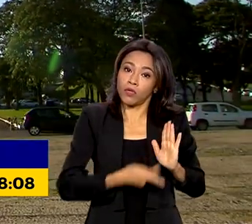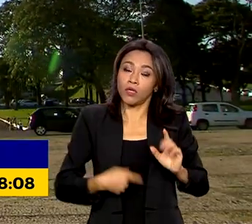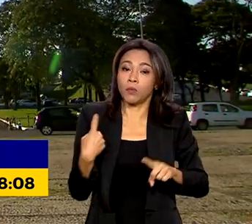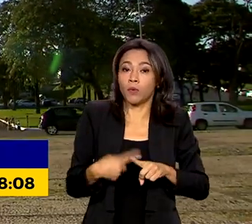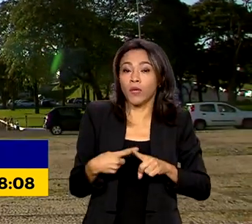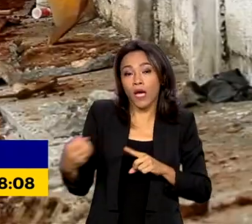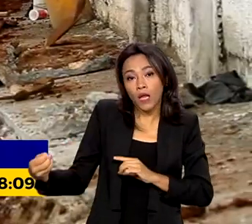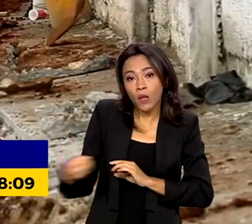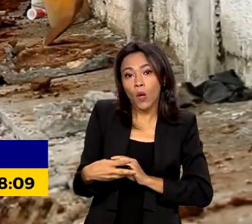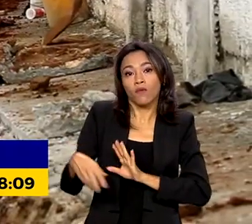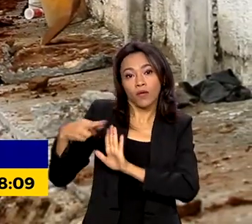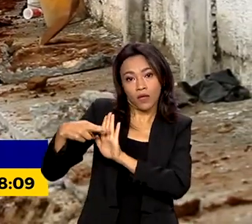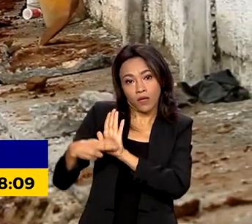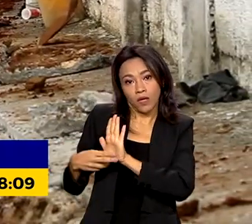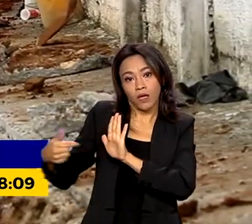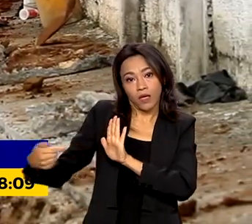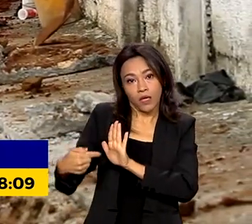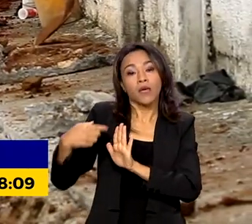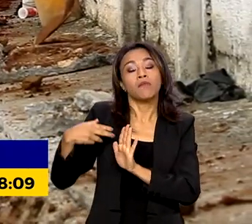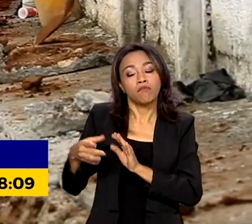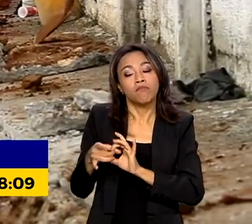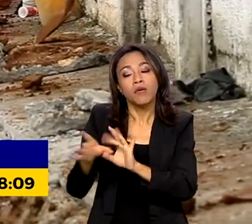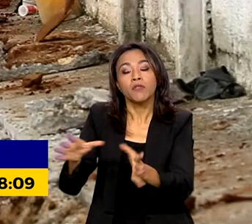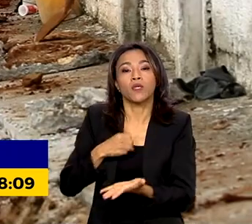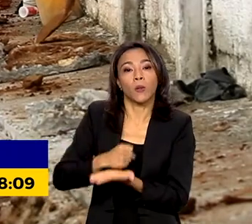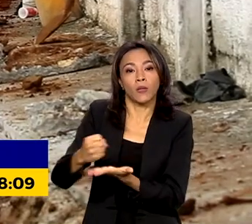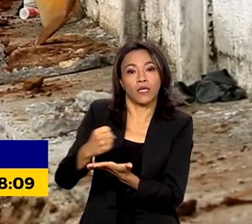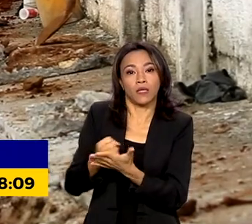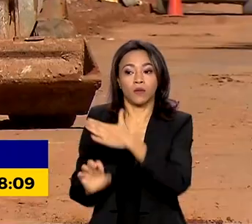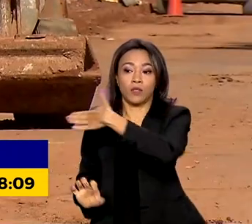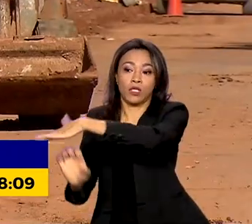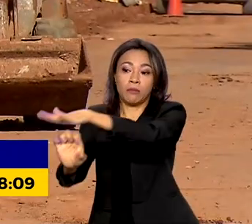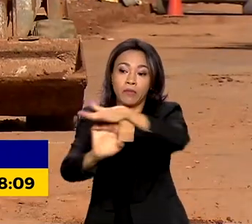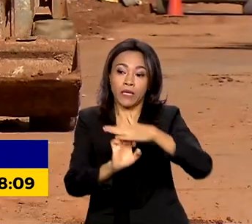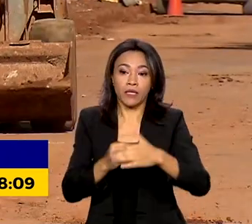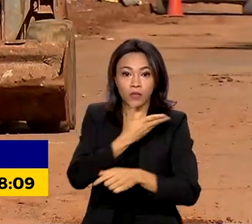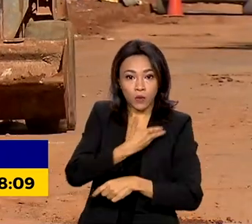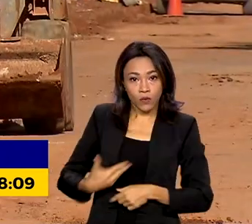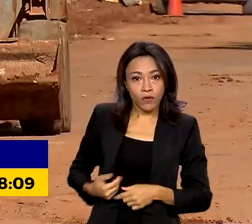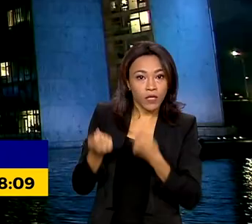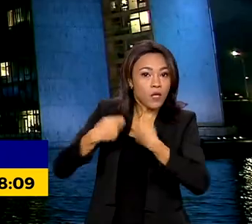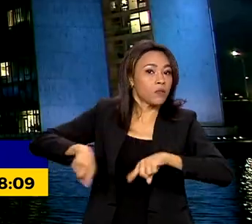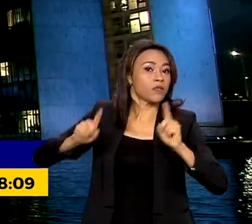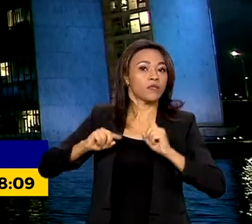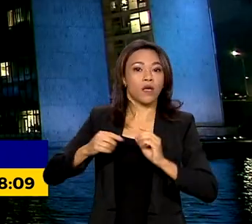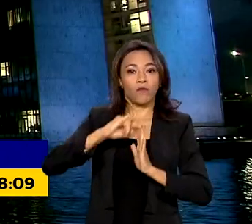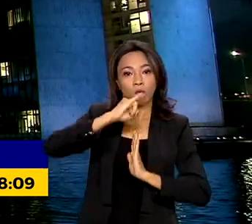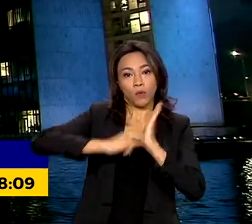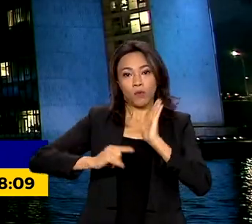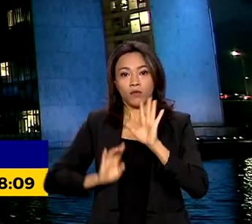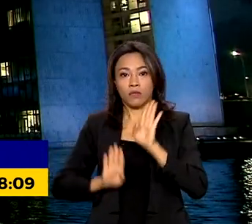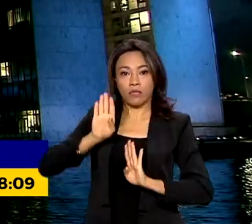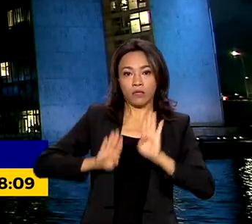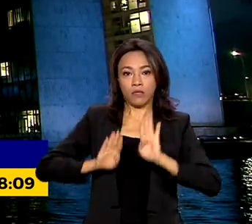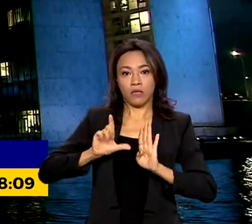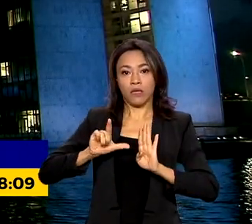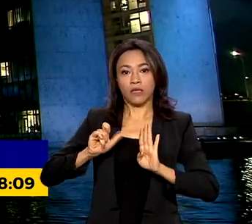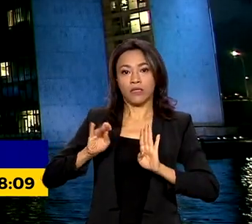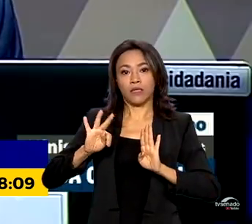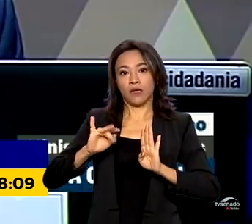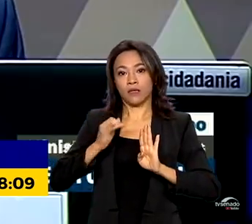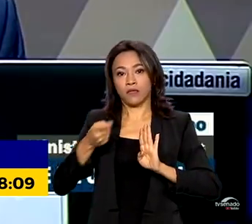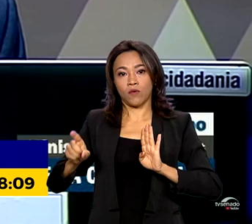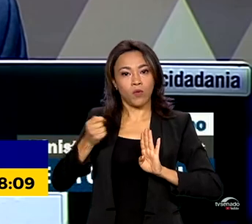regulamentação permitia a contratação de empresas estatais sem licitação. Durante a audiência no